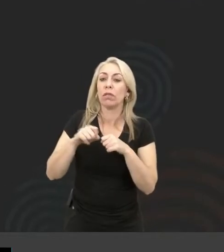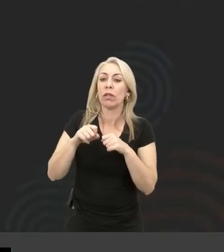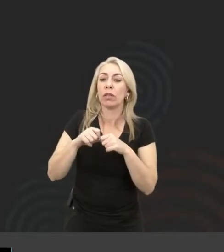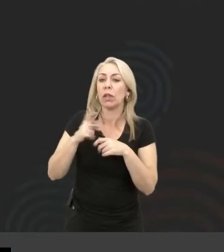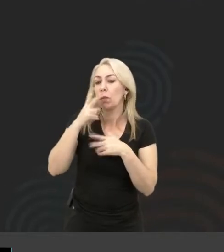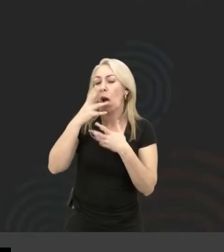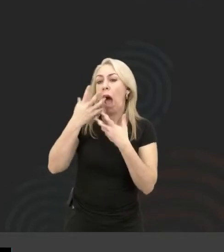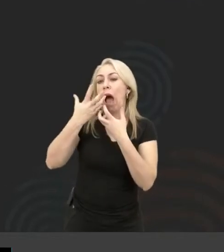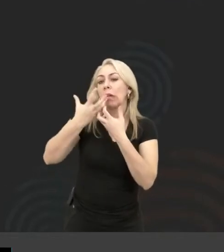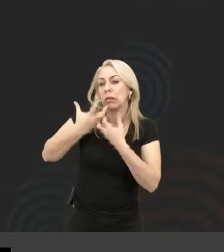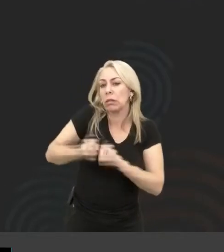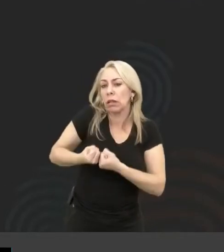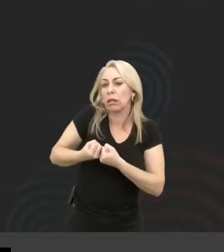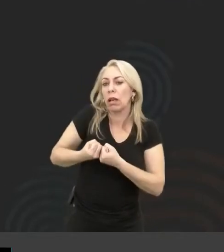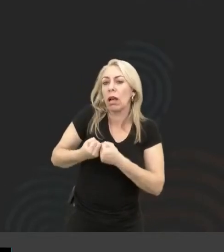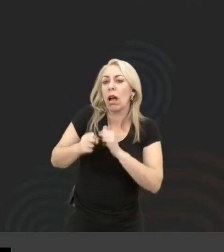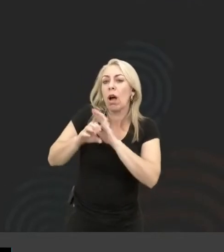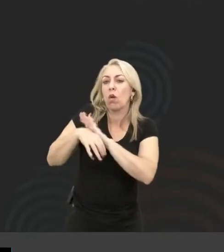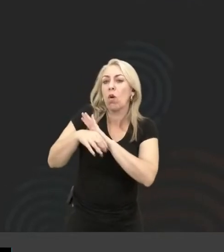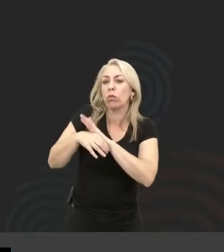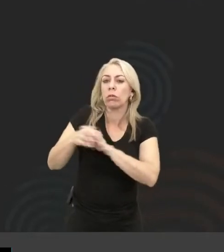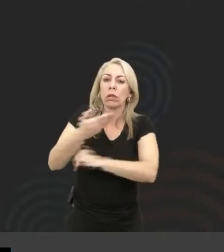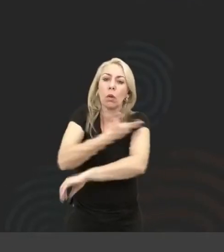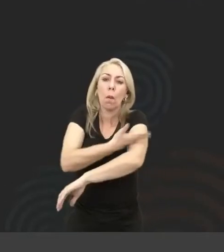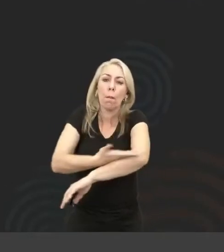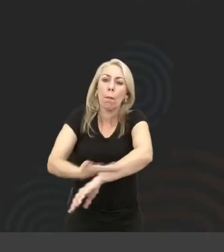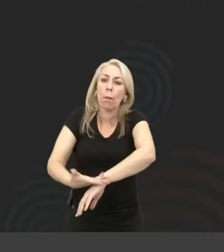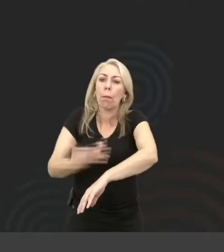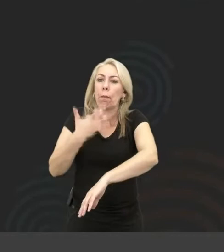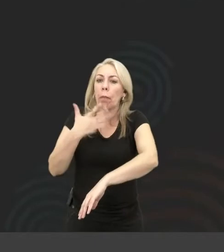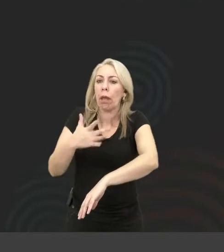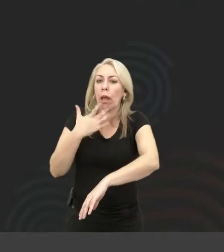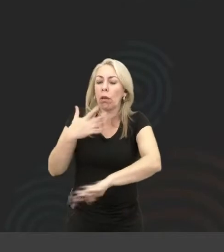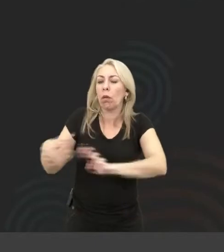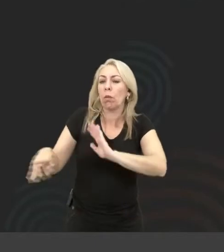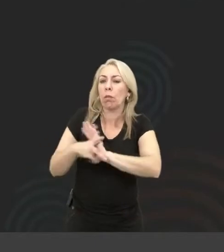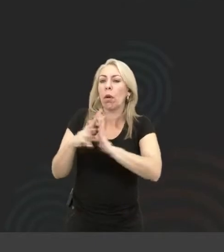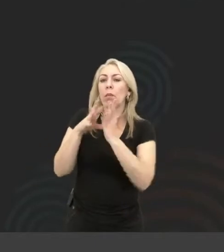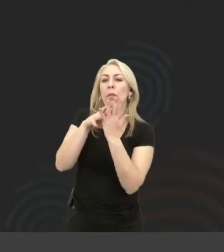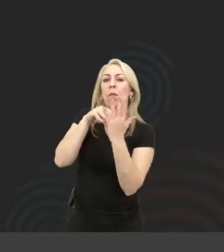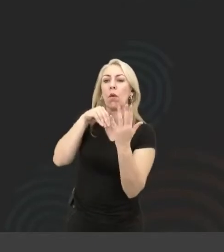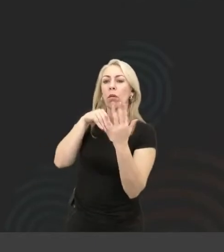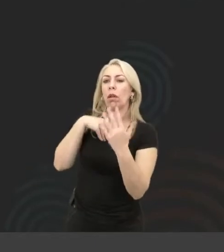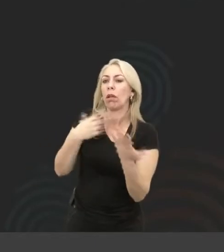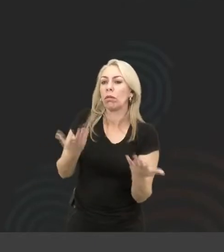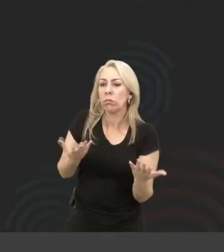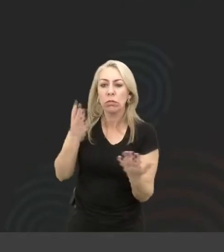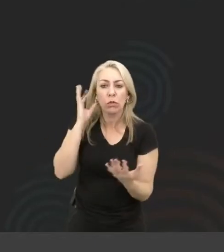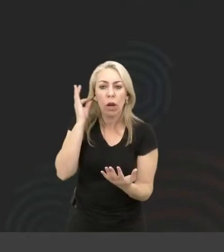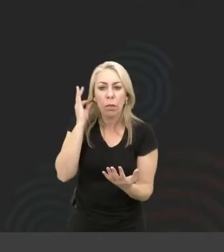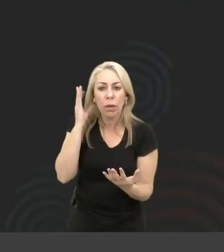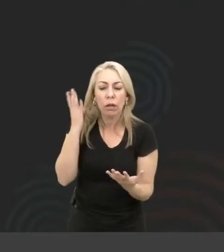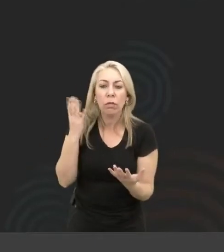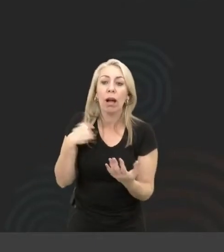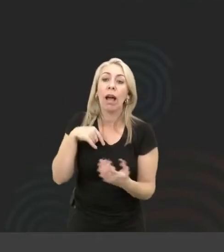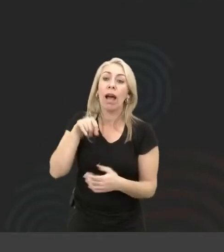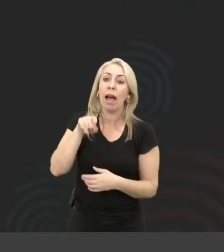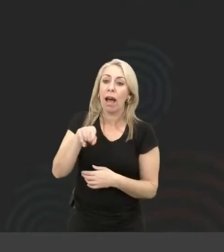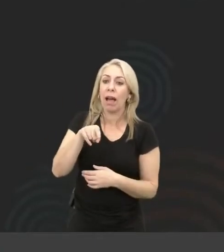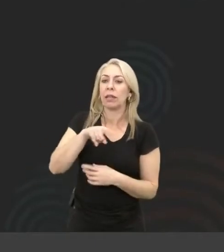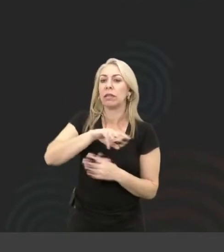submeter ao conceito branco de cabelo. e essas